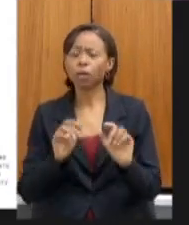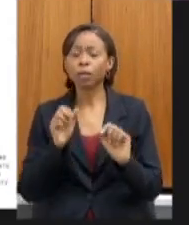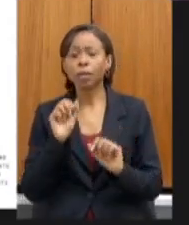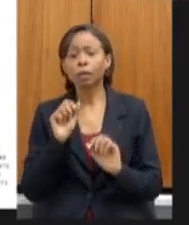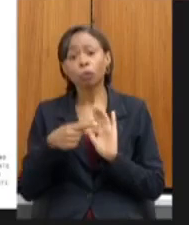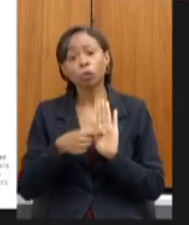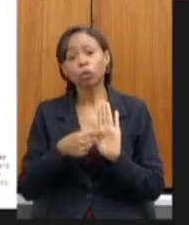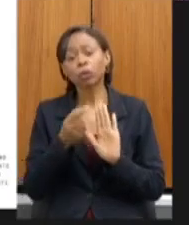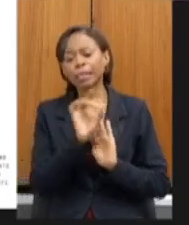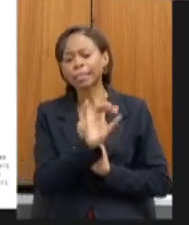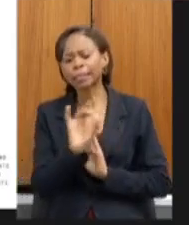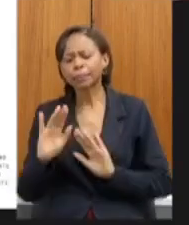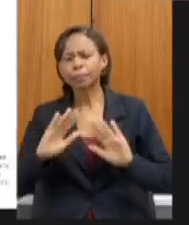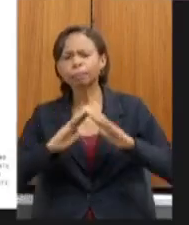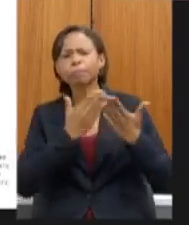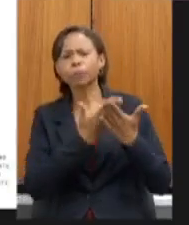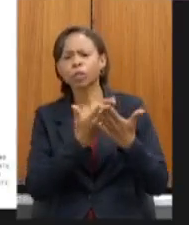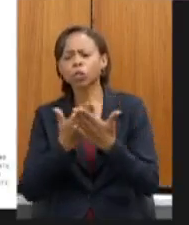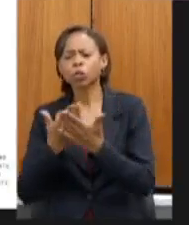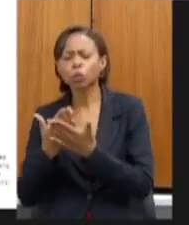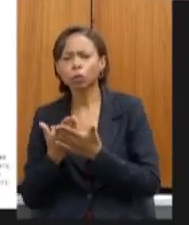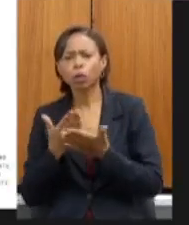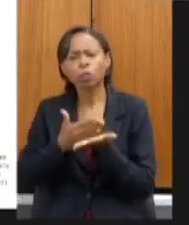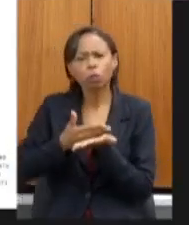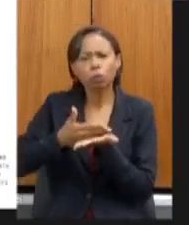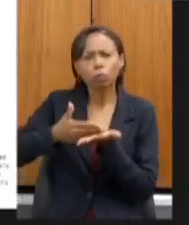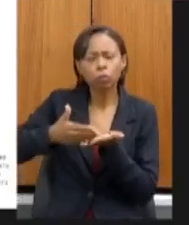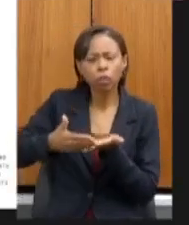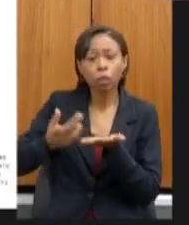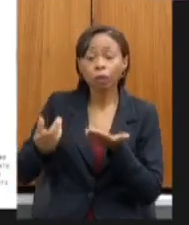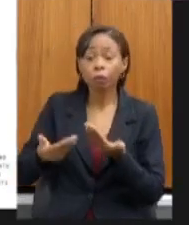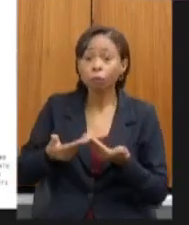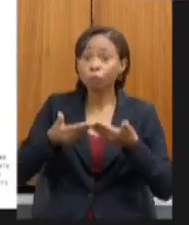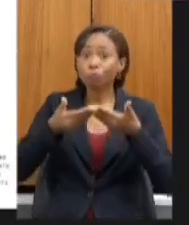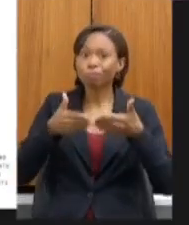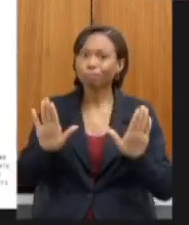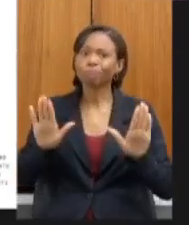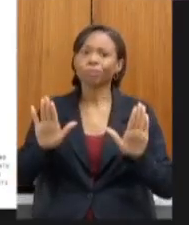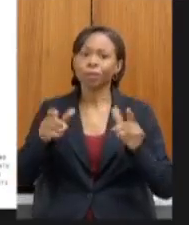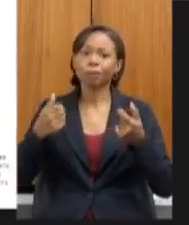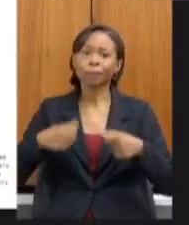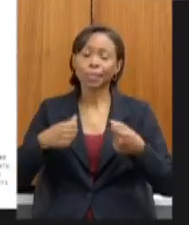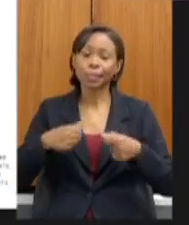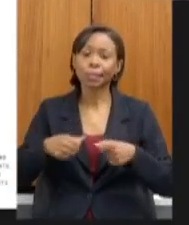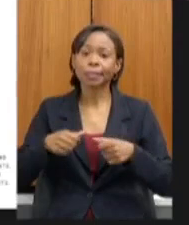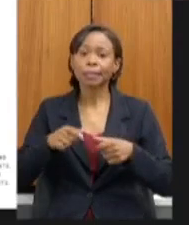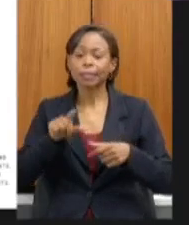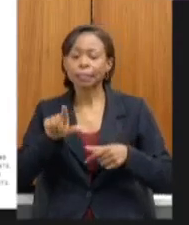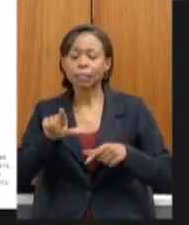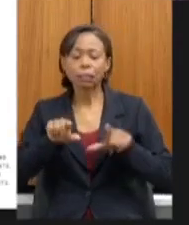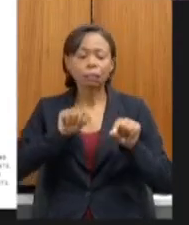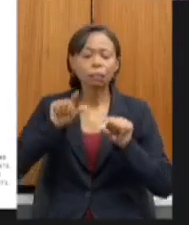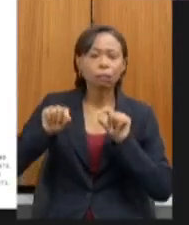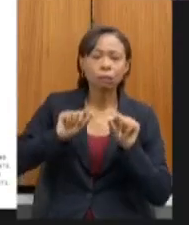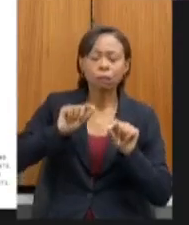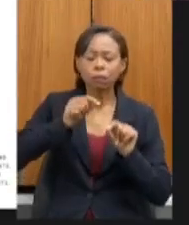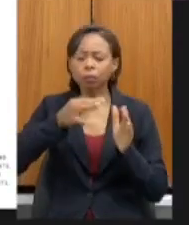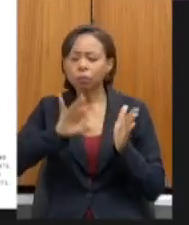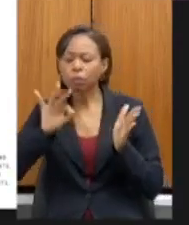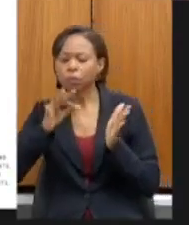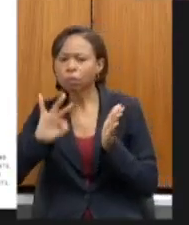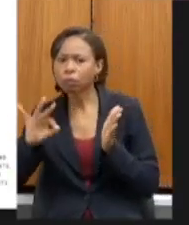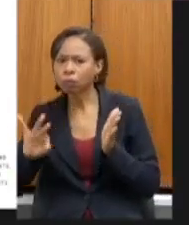que porventura começar esse processo de reabertura terá que realizar um checklist para garantir que o diretor está bem